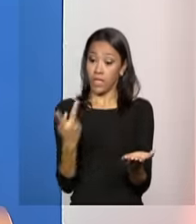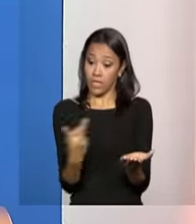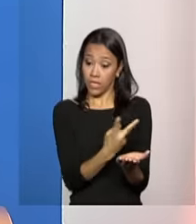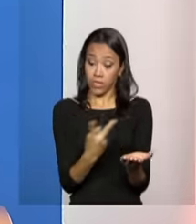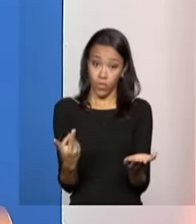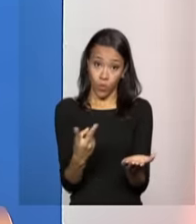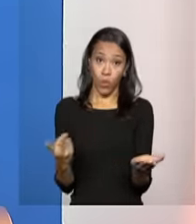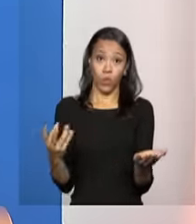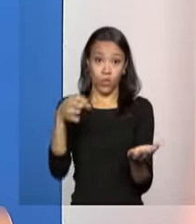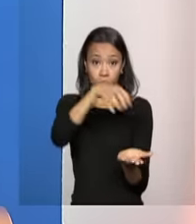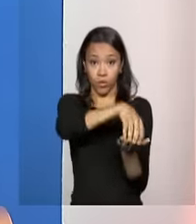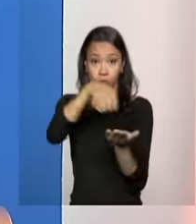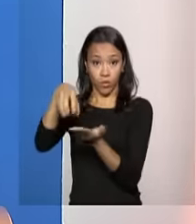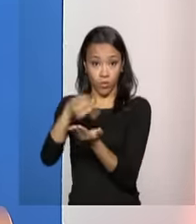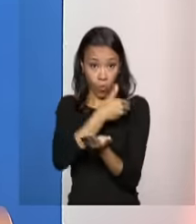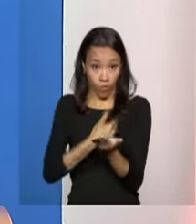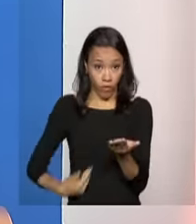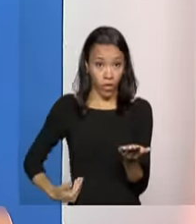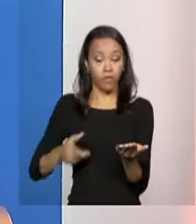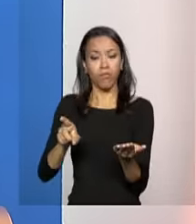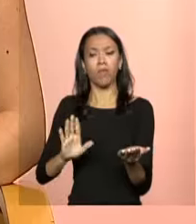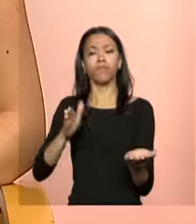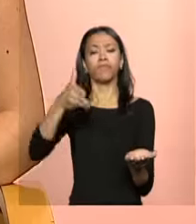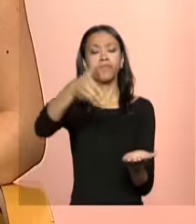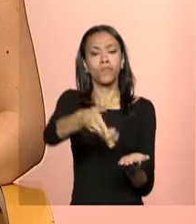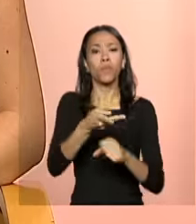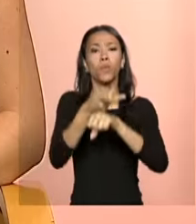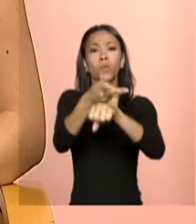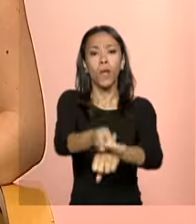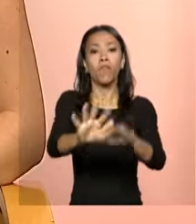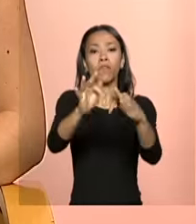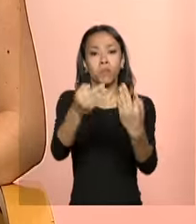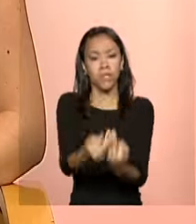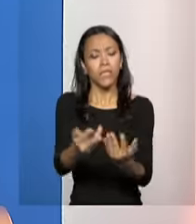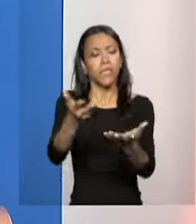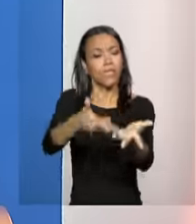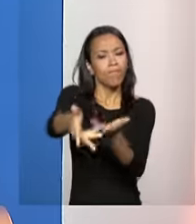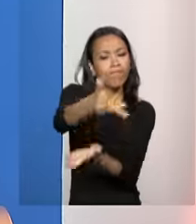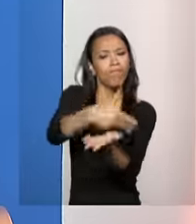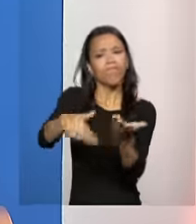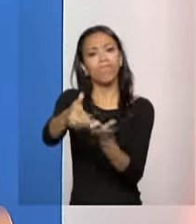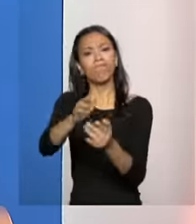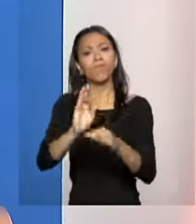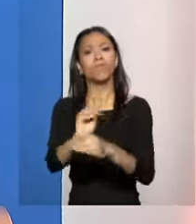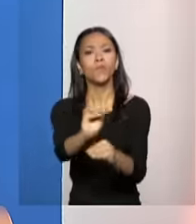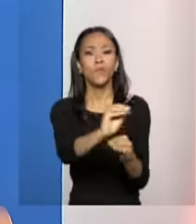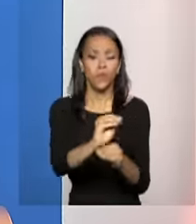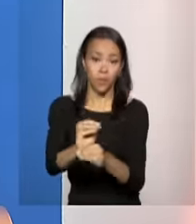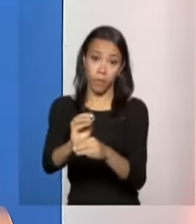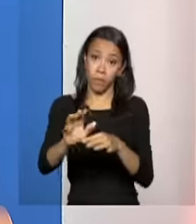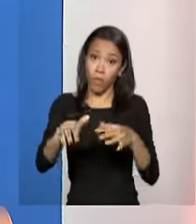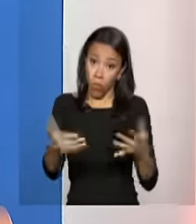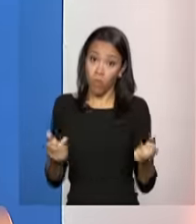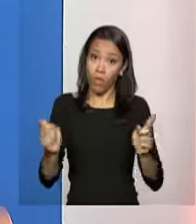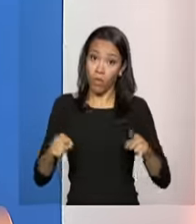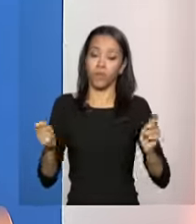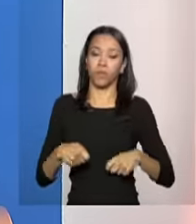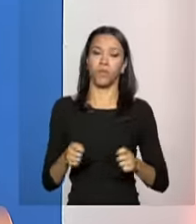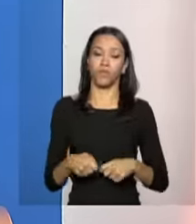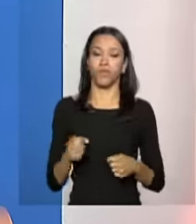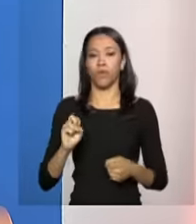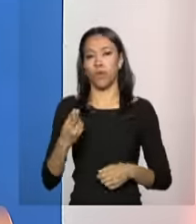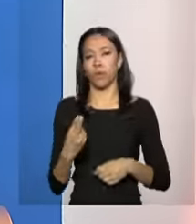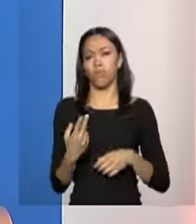conviver com essa família, com essas relações, e tentar restabelecer esses vínculos. Quando isso é impossível, ou